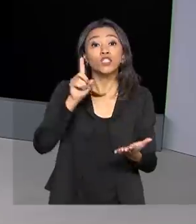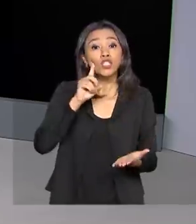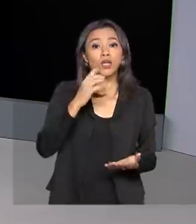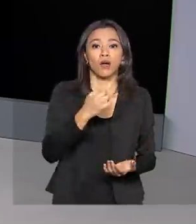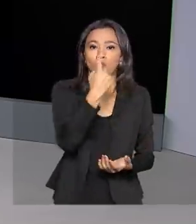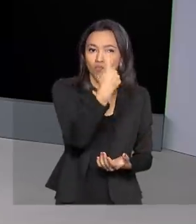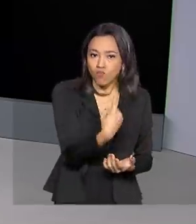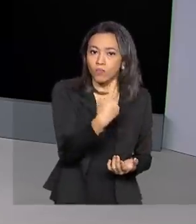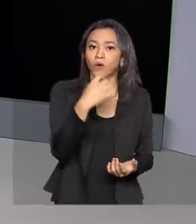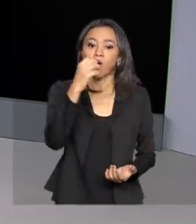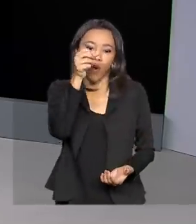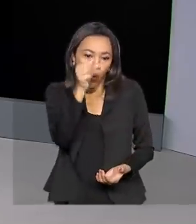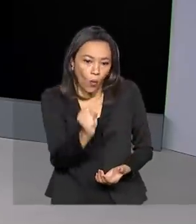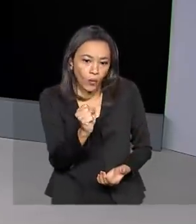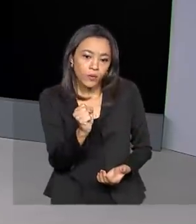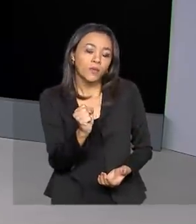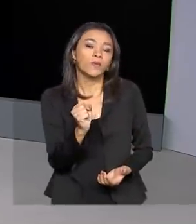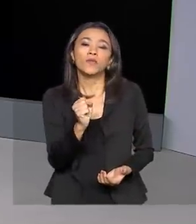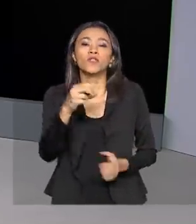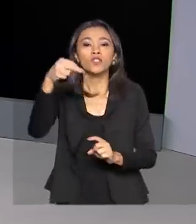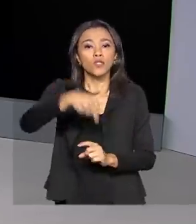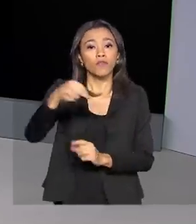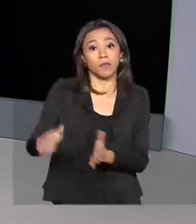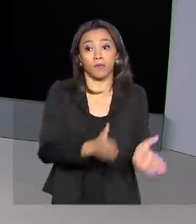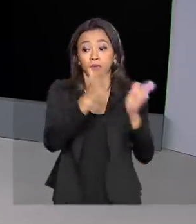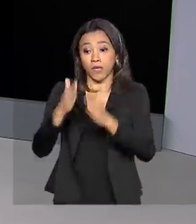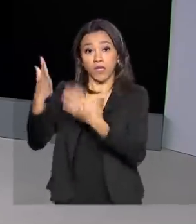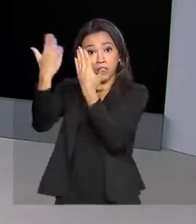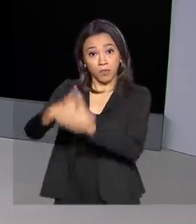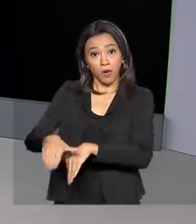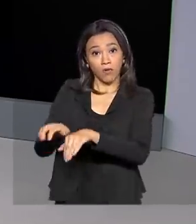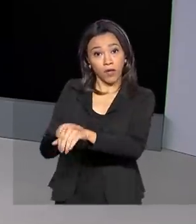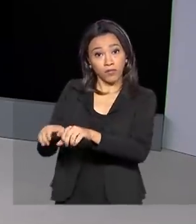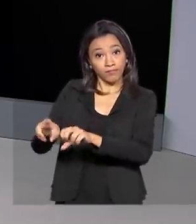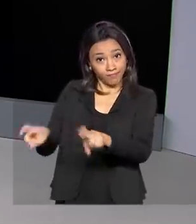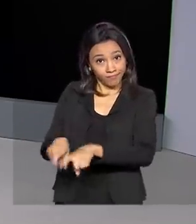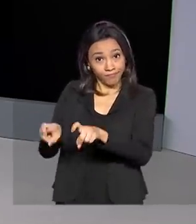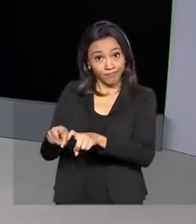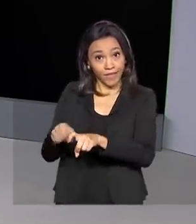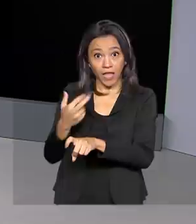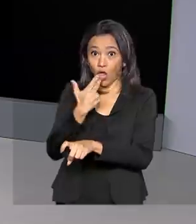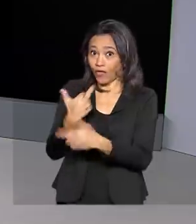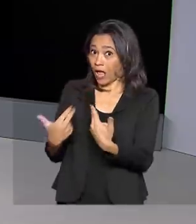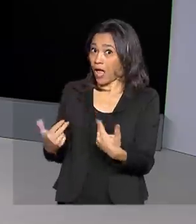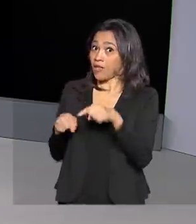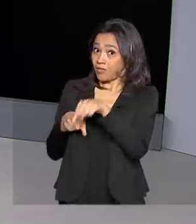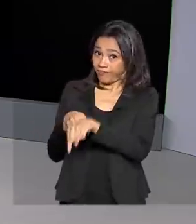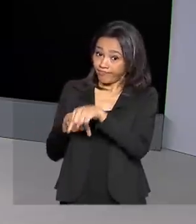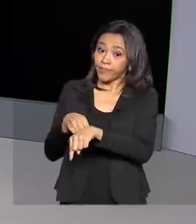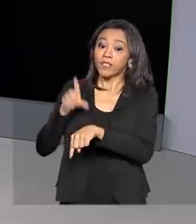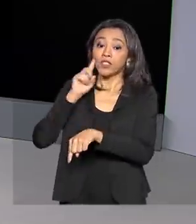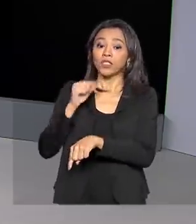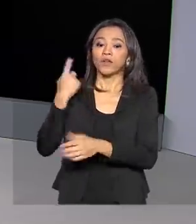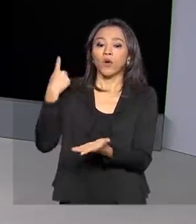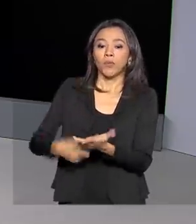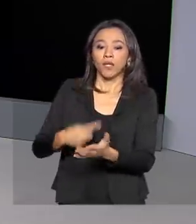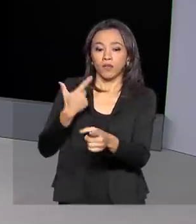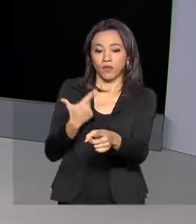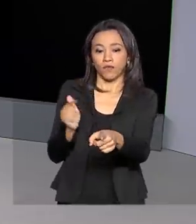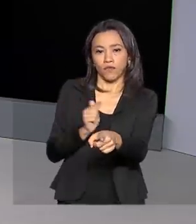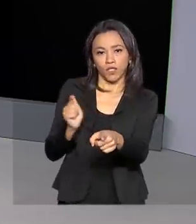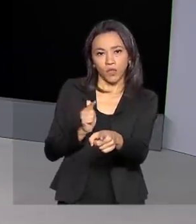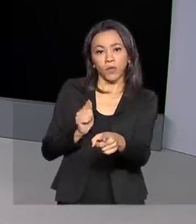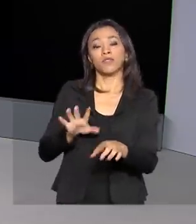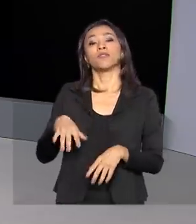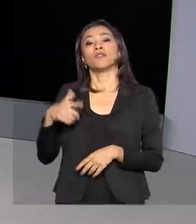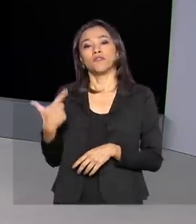dias 1º e 8º de novembro e as digitais, modalidade inédita este ano, estão marcadas para 22 e 29